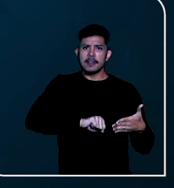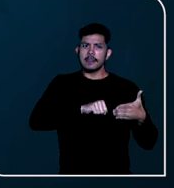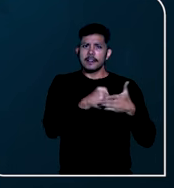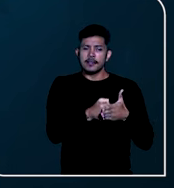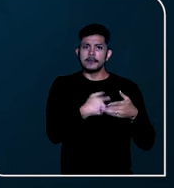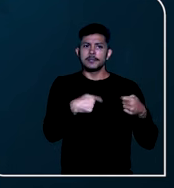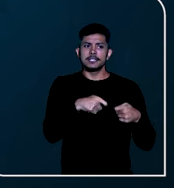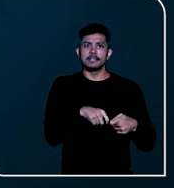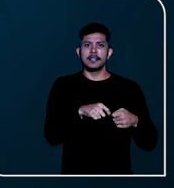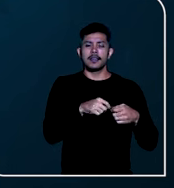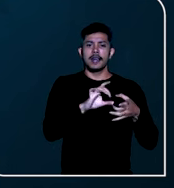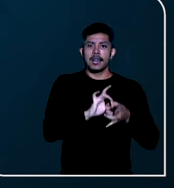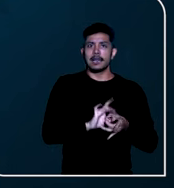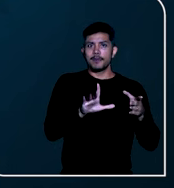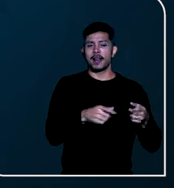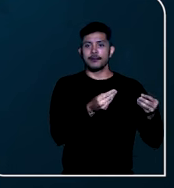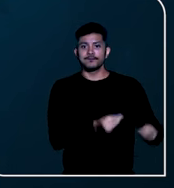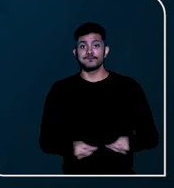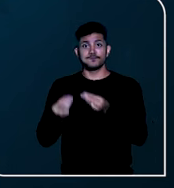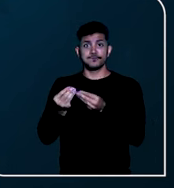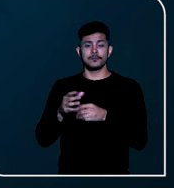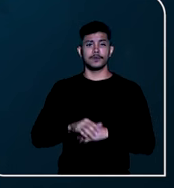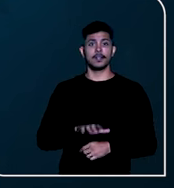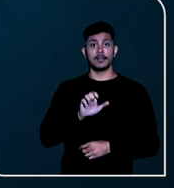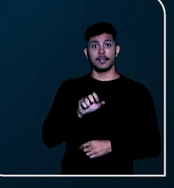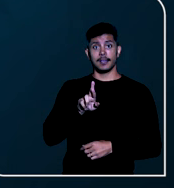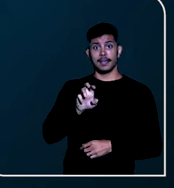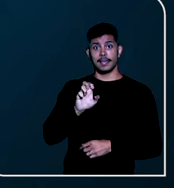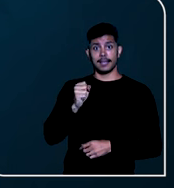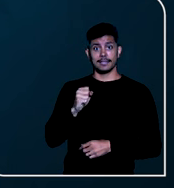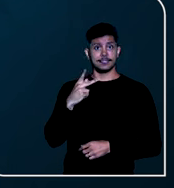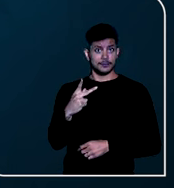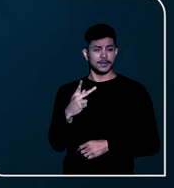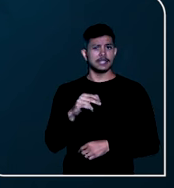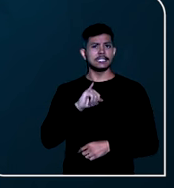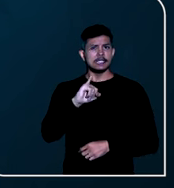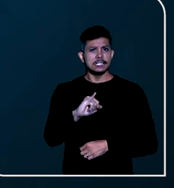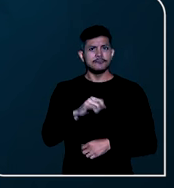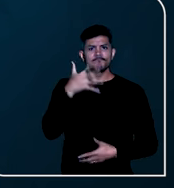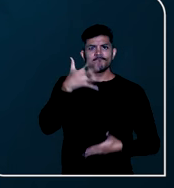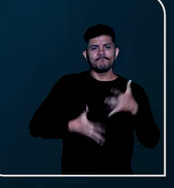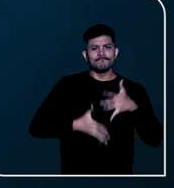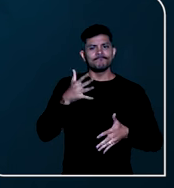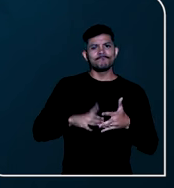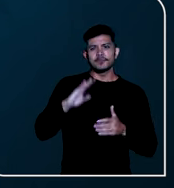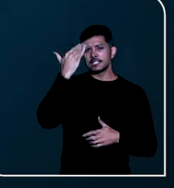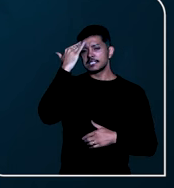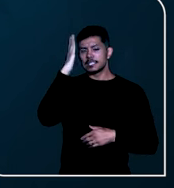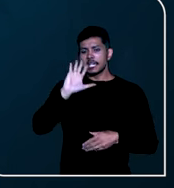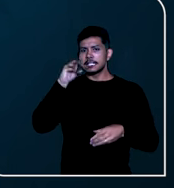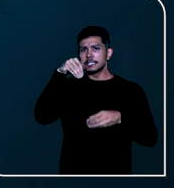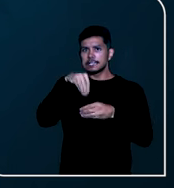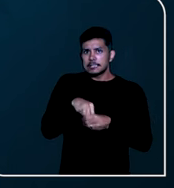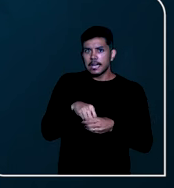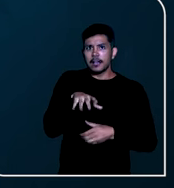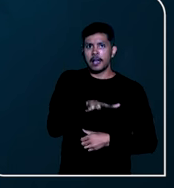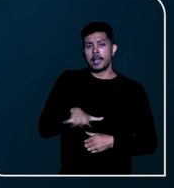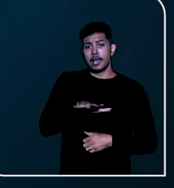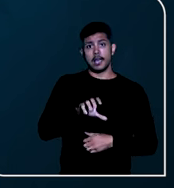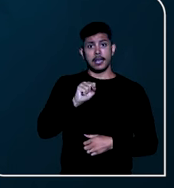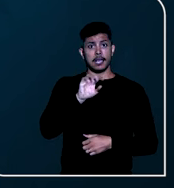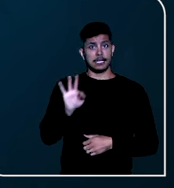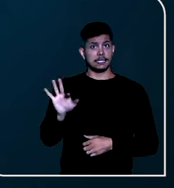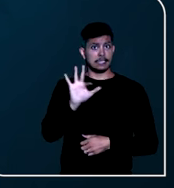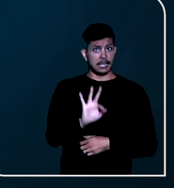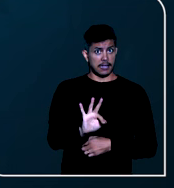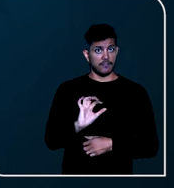tribunal de origem, enquanto o Aresp é para quando houver conflito de entendimentos entre órgãos internos do Supremo Tribunal